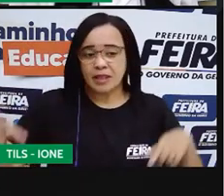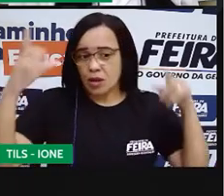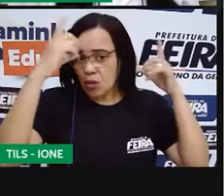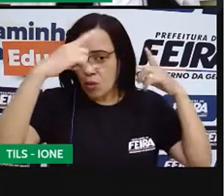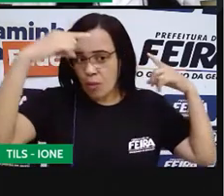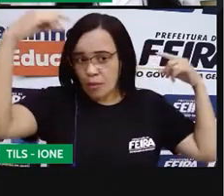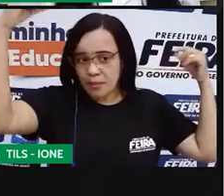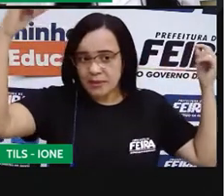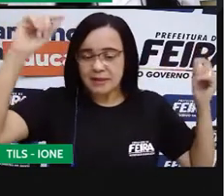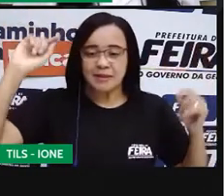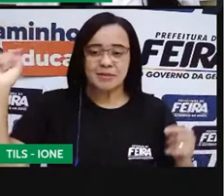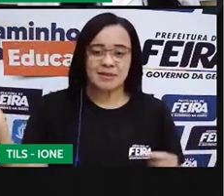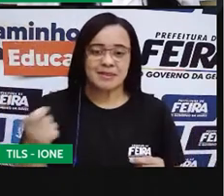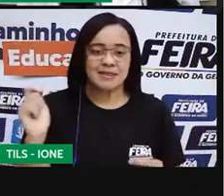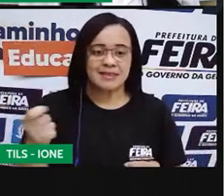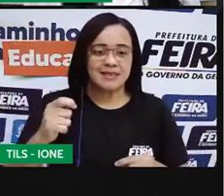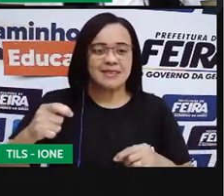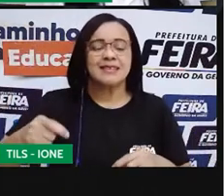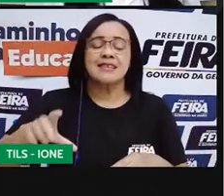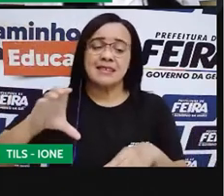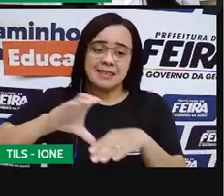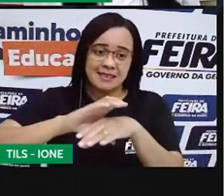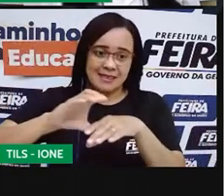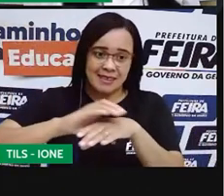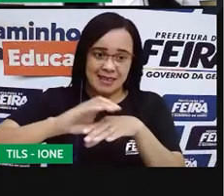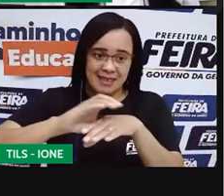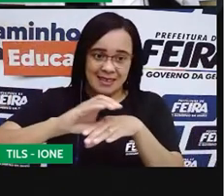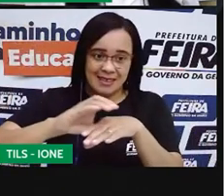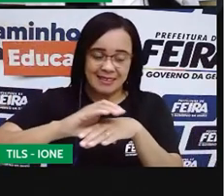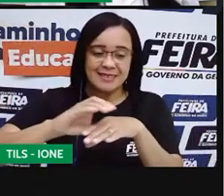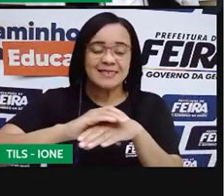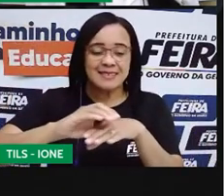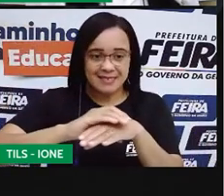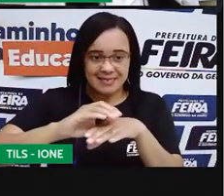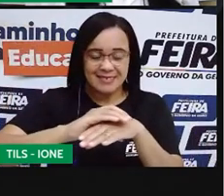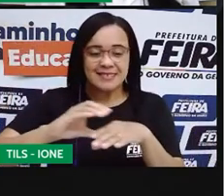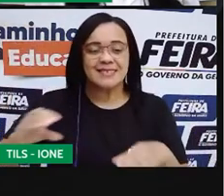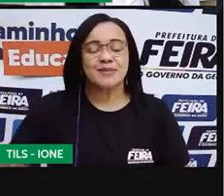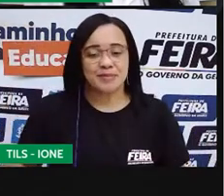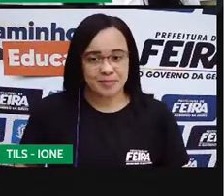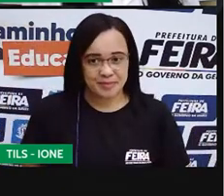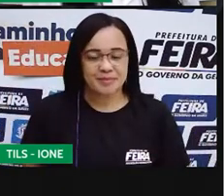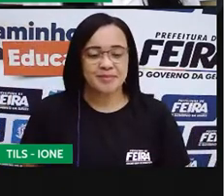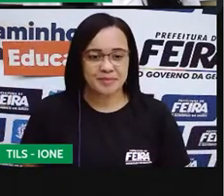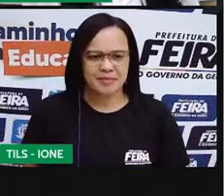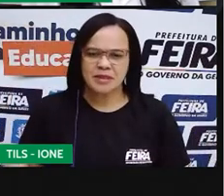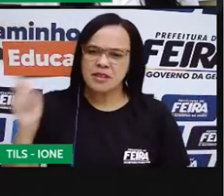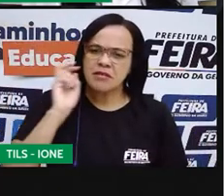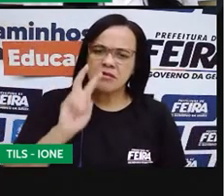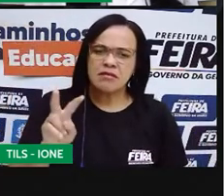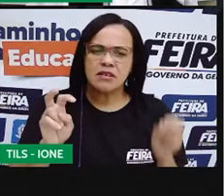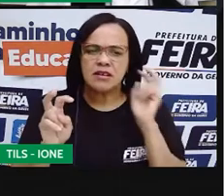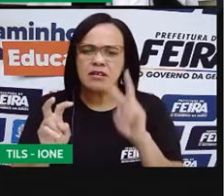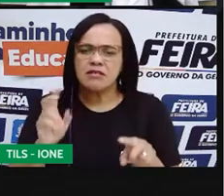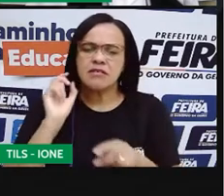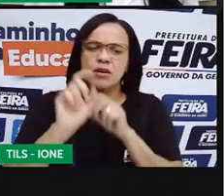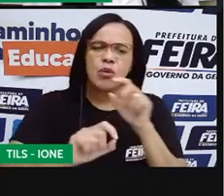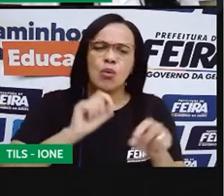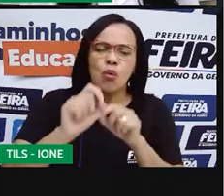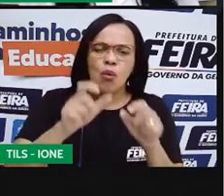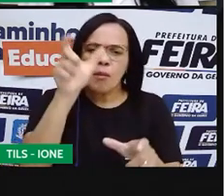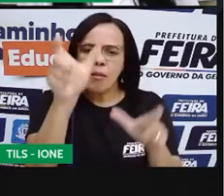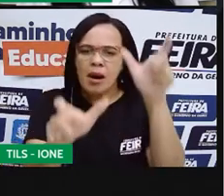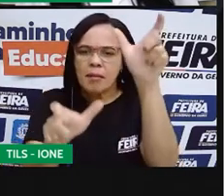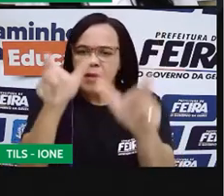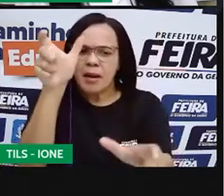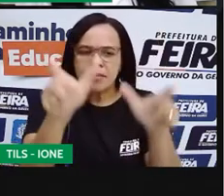O príncipe Encantado, da história Cinderela. Veja que aqui a gente vai ver personagem de